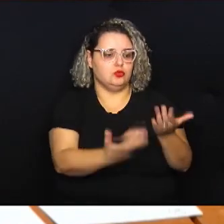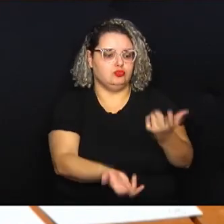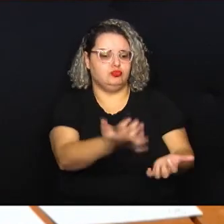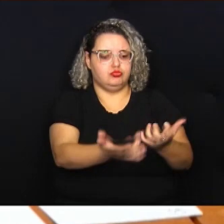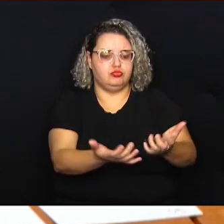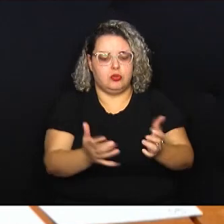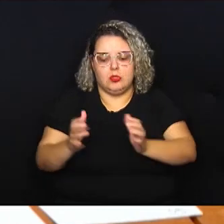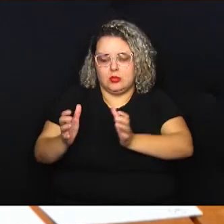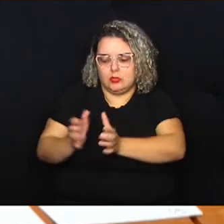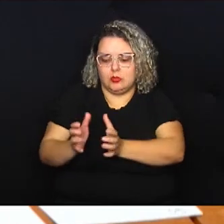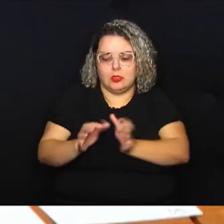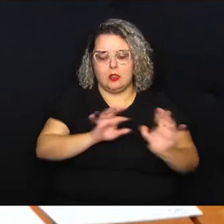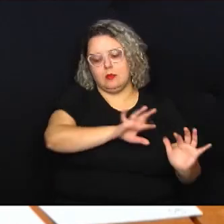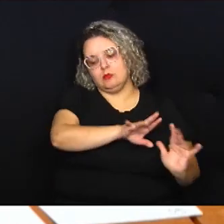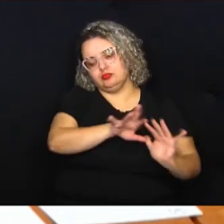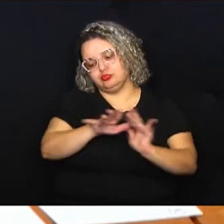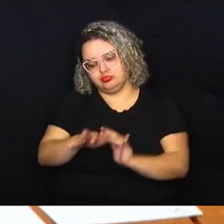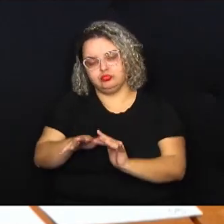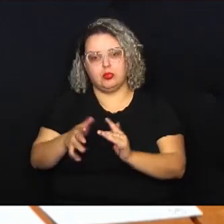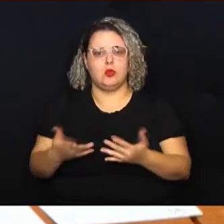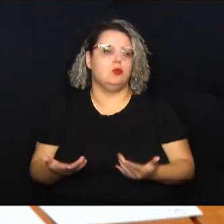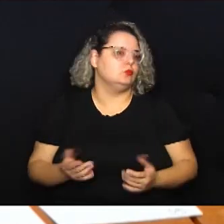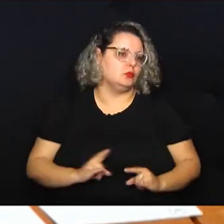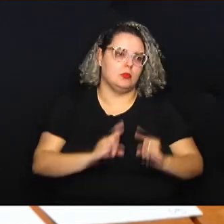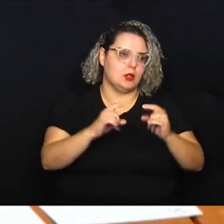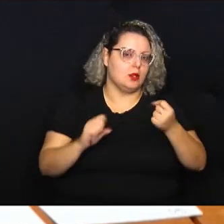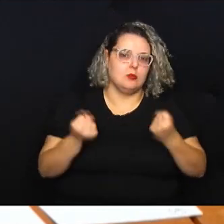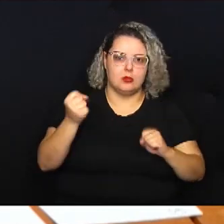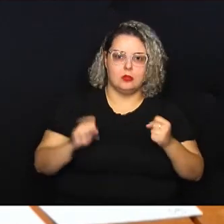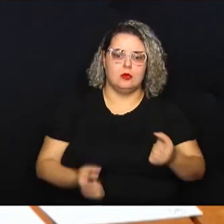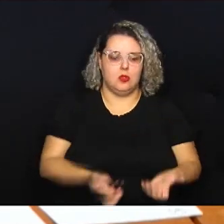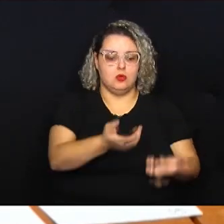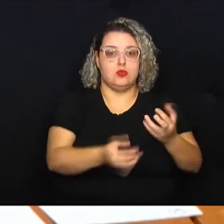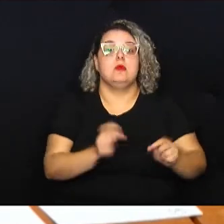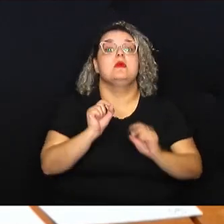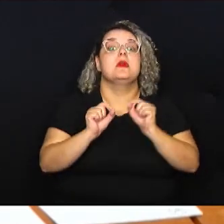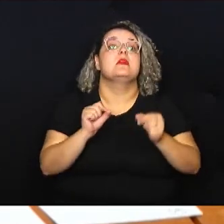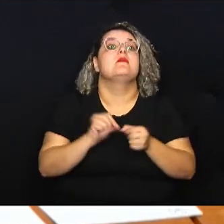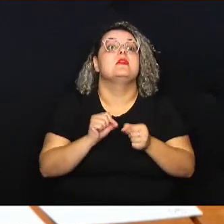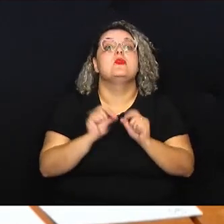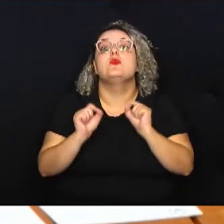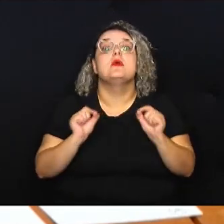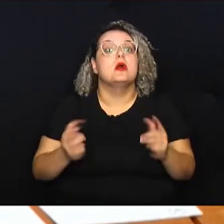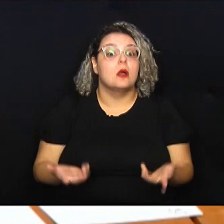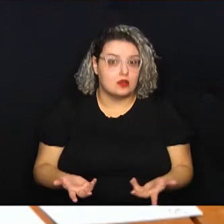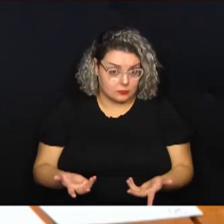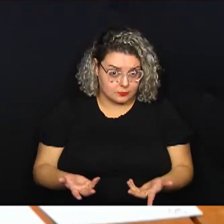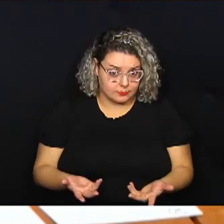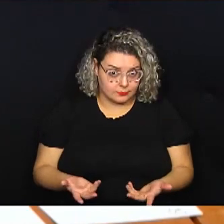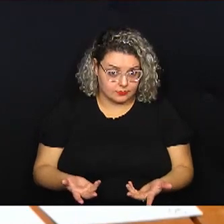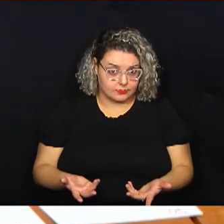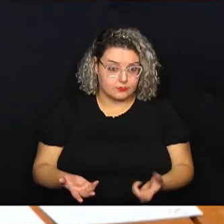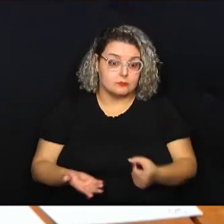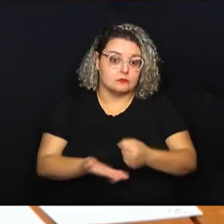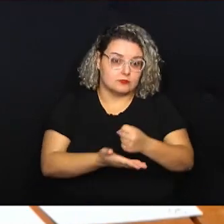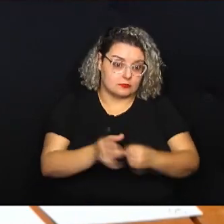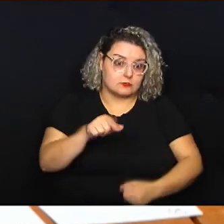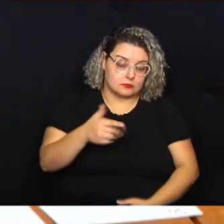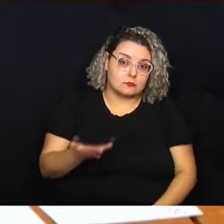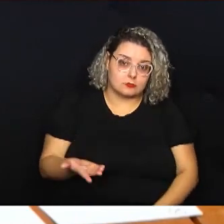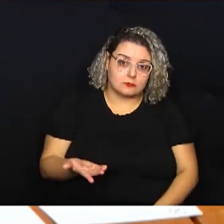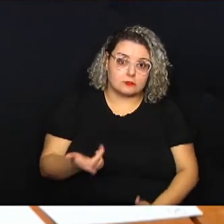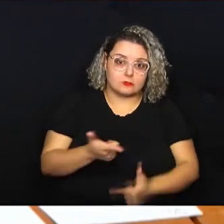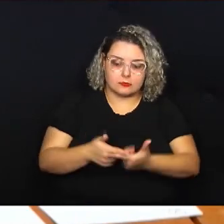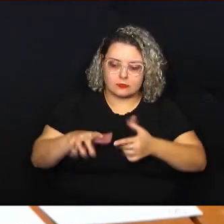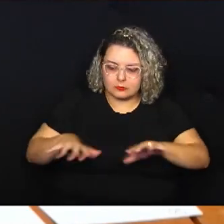prédio, numa fábrica, na hora que pega o fogo quem vai fazer o que, né? Então, basicamente é isso. Dividir